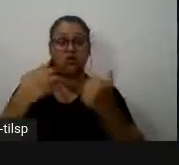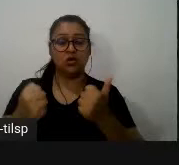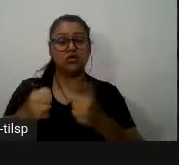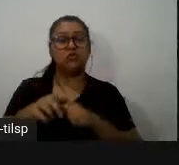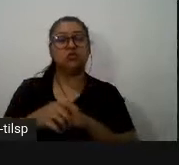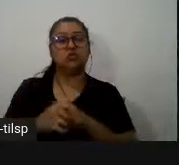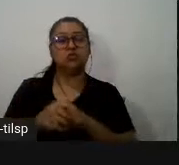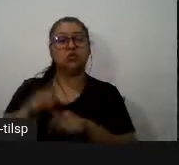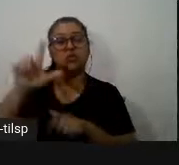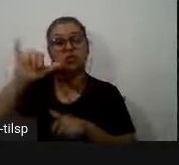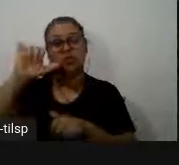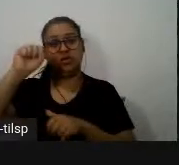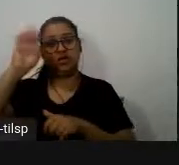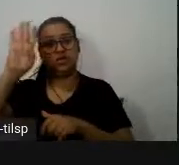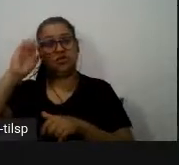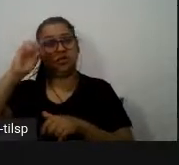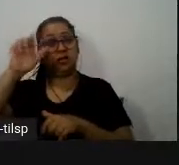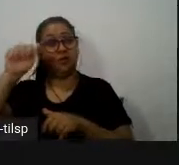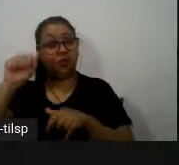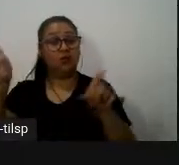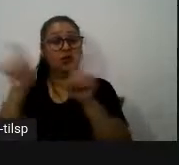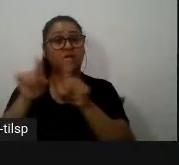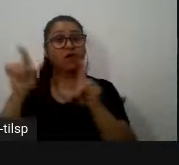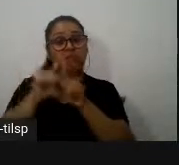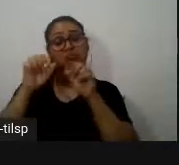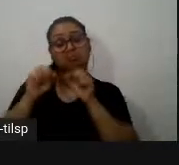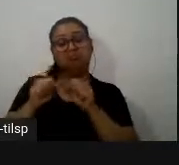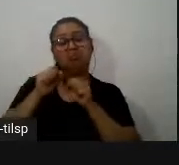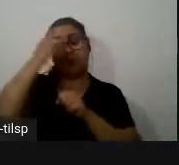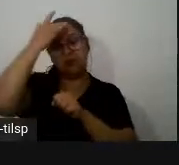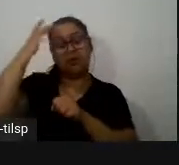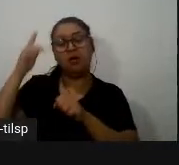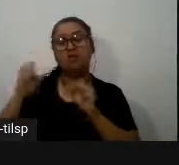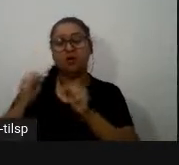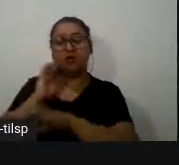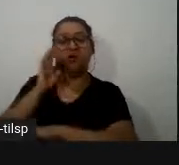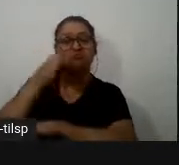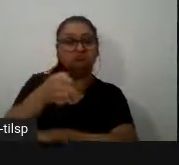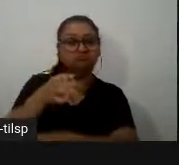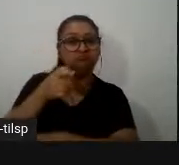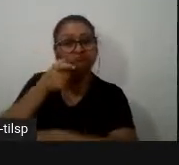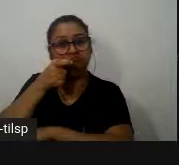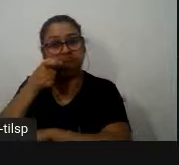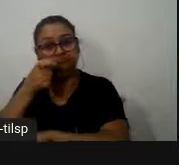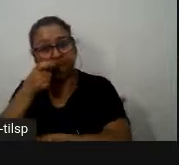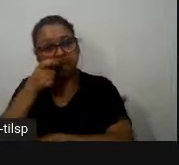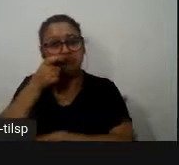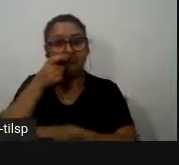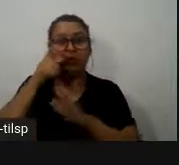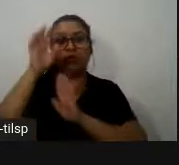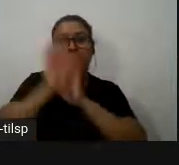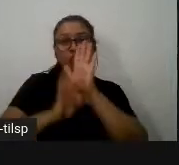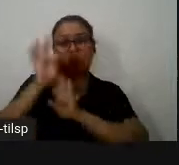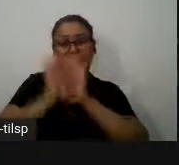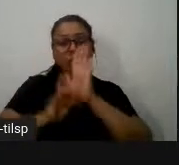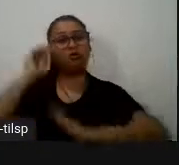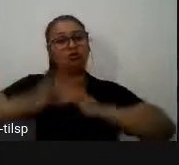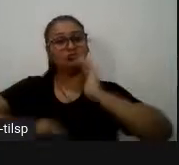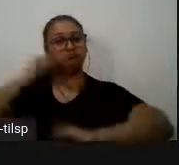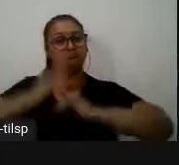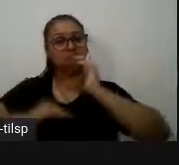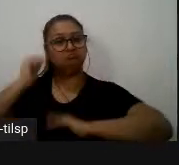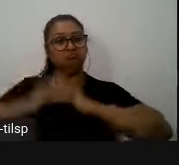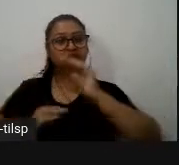interesse e curiosidade podem ir ver os resultados e o corpus de textos que nós constituímos para o